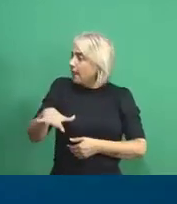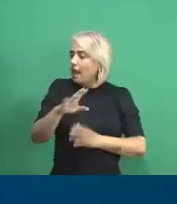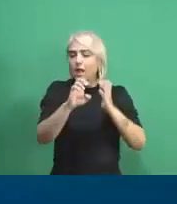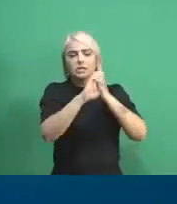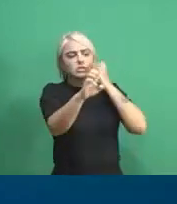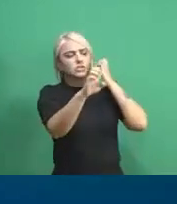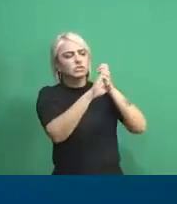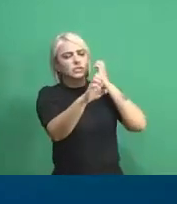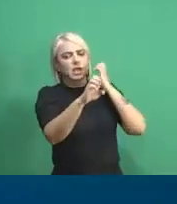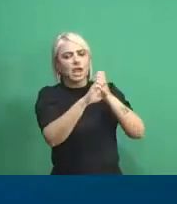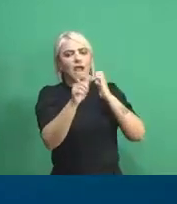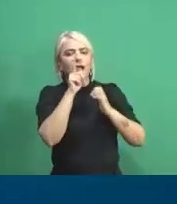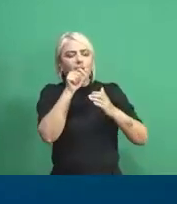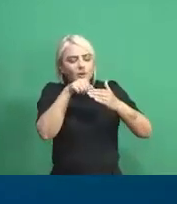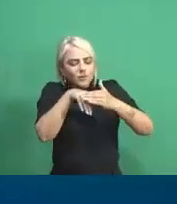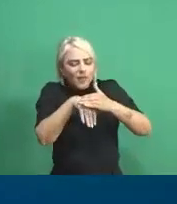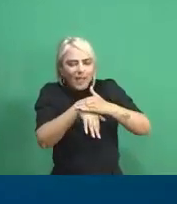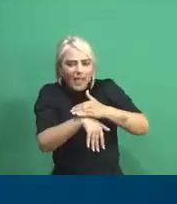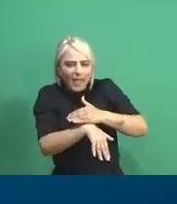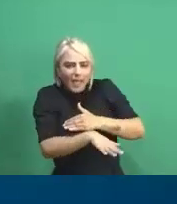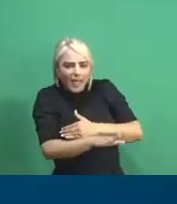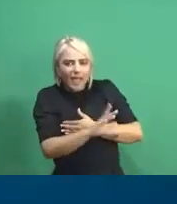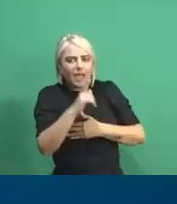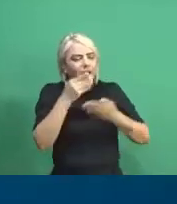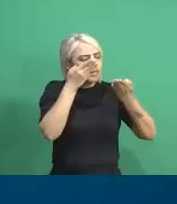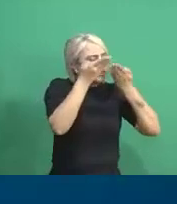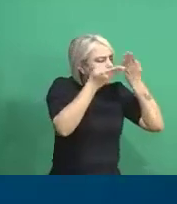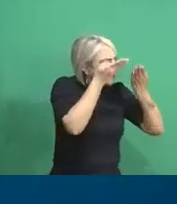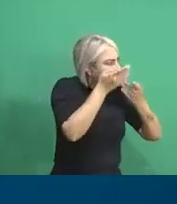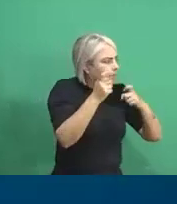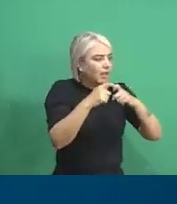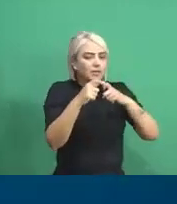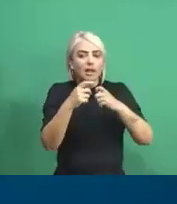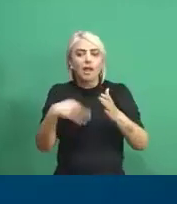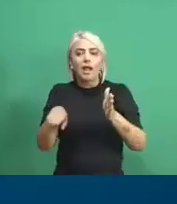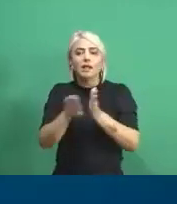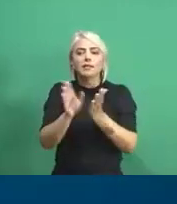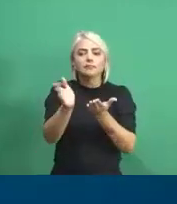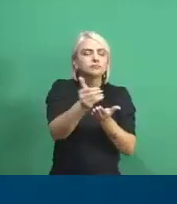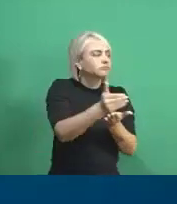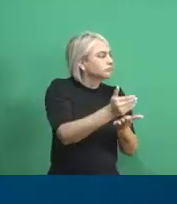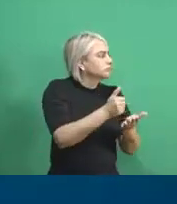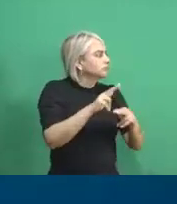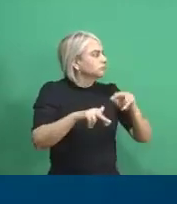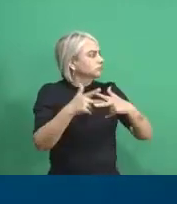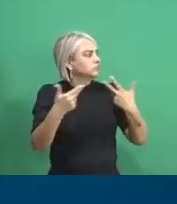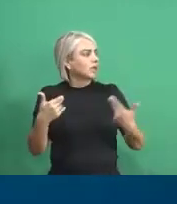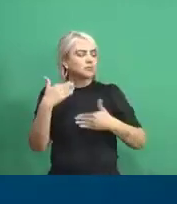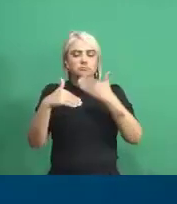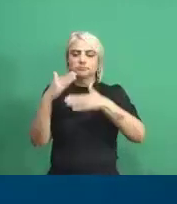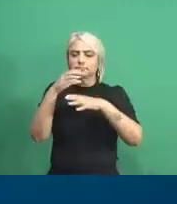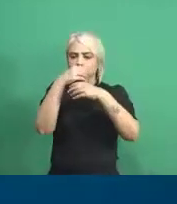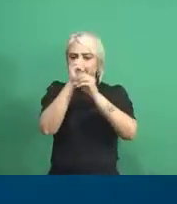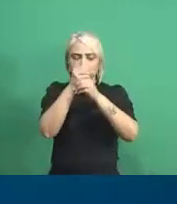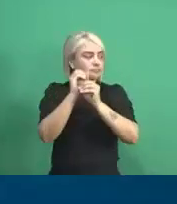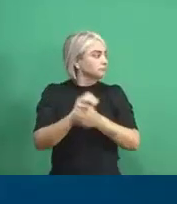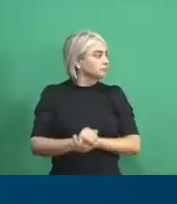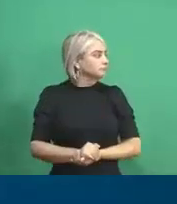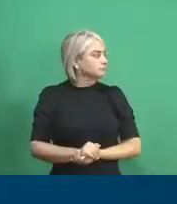engenharia, de fossas agroecológicas, de atendimento médico, até também as coletas de material para processar em laboratório.